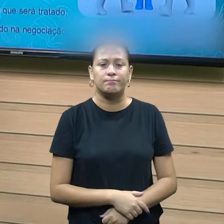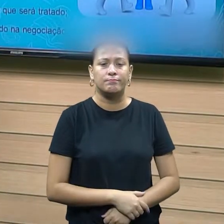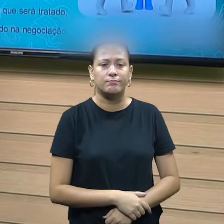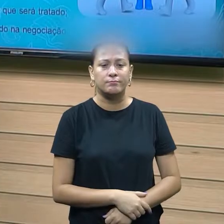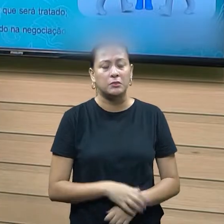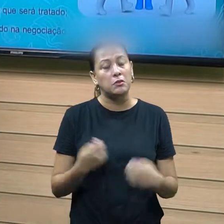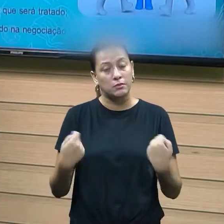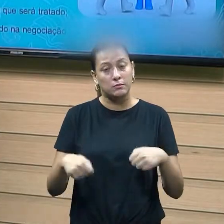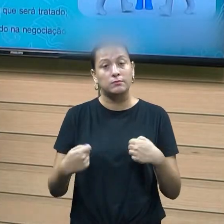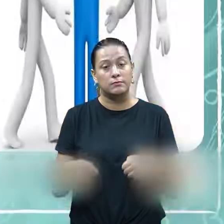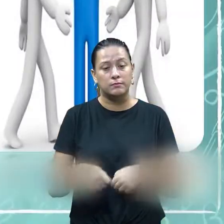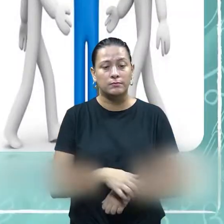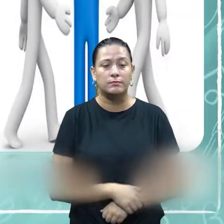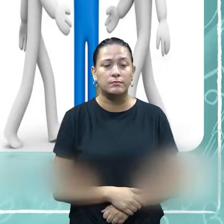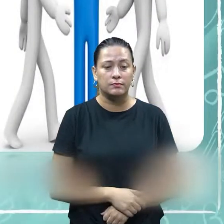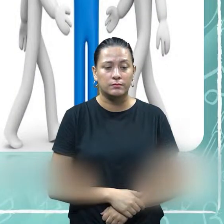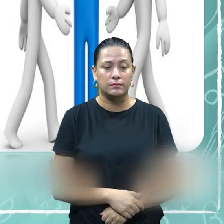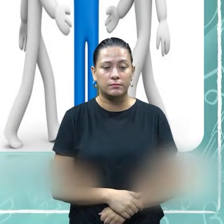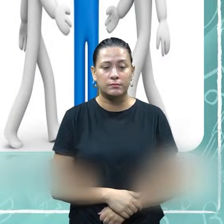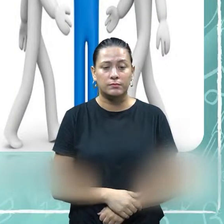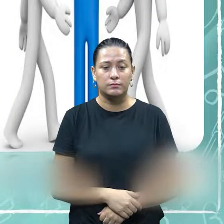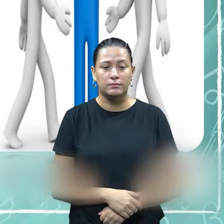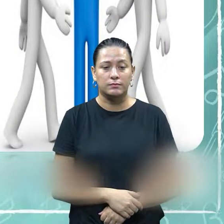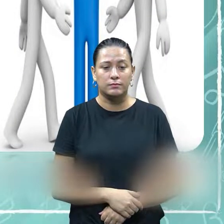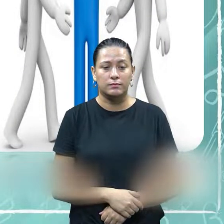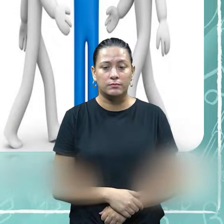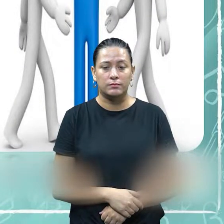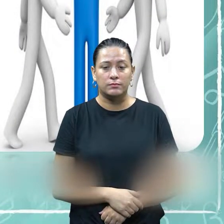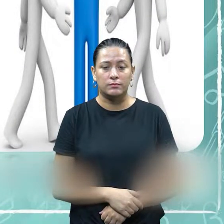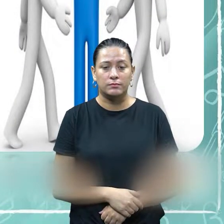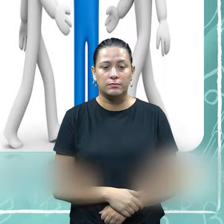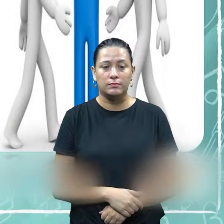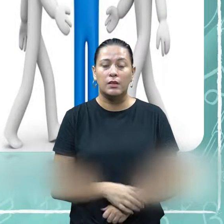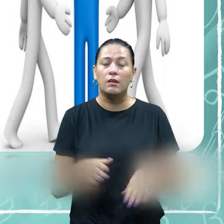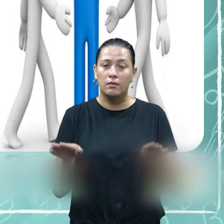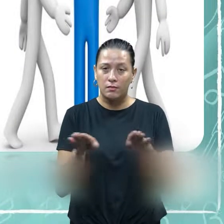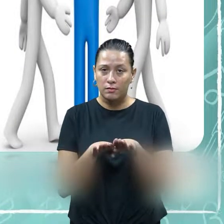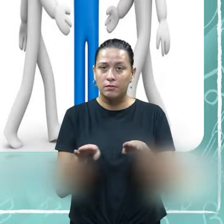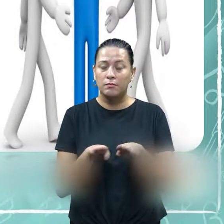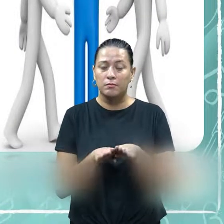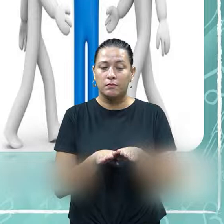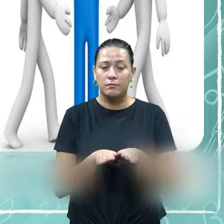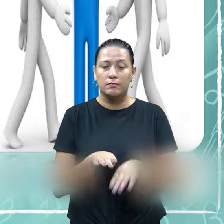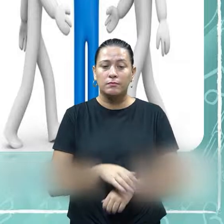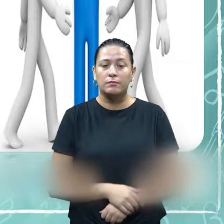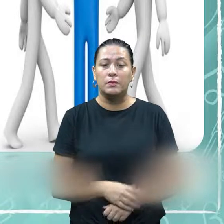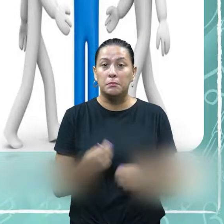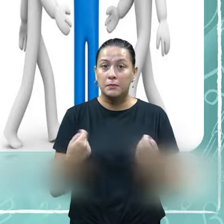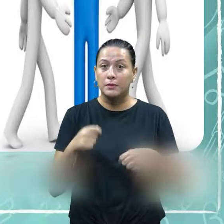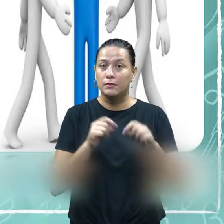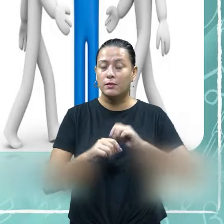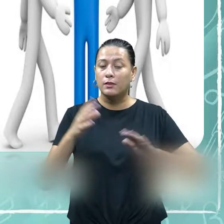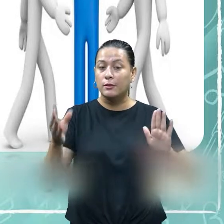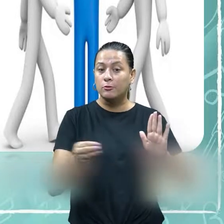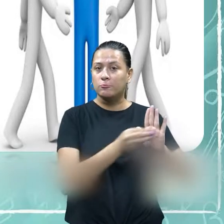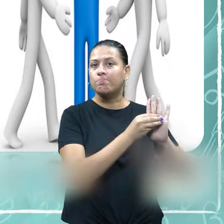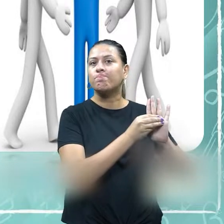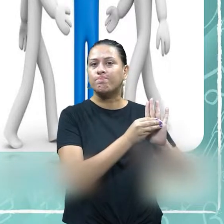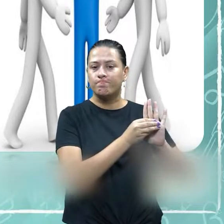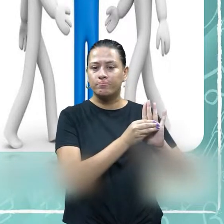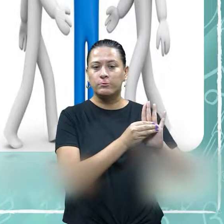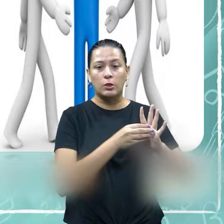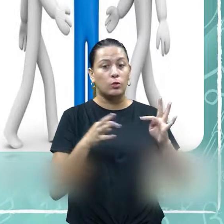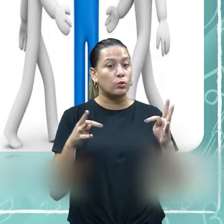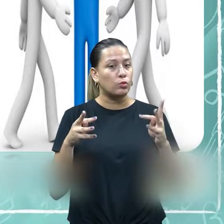isso é necessário, né, então, outra coisa que ela quer deixar também bem claro, né, eu preciso registrar